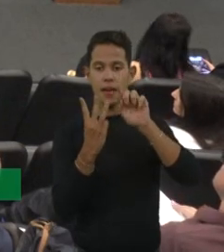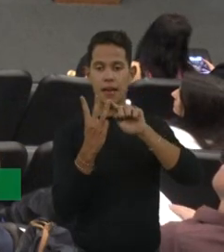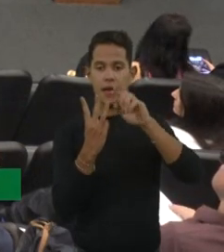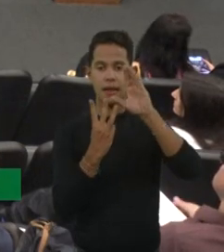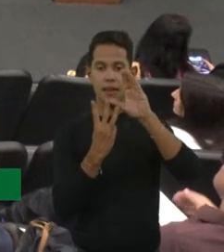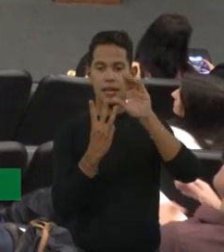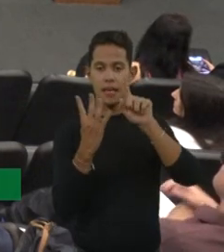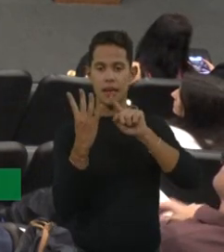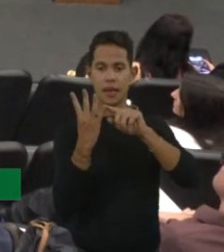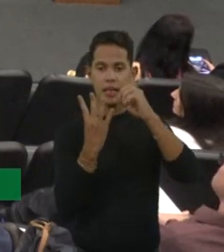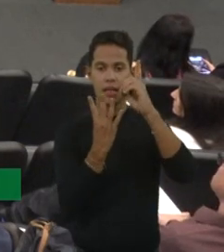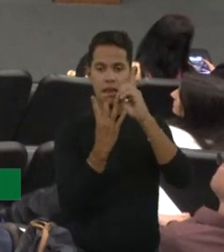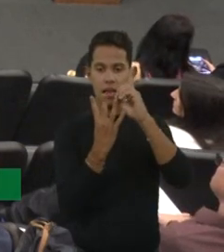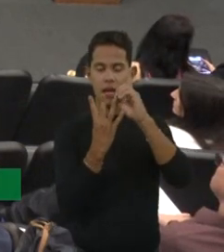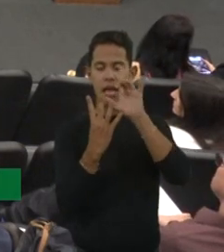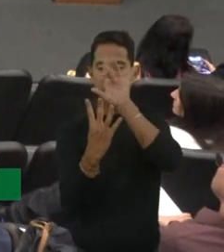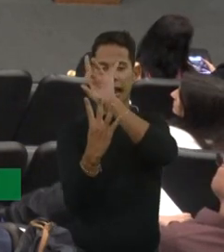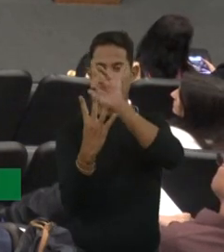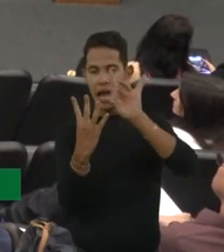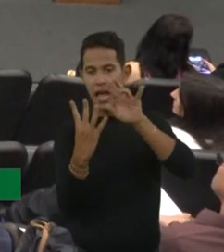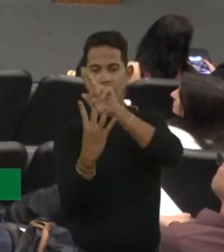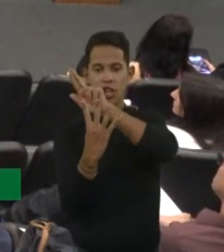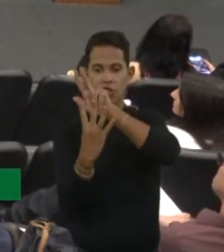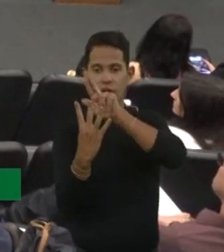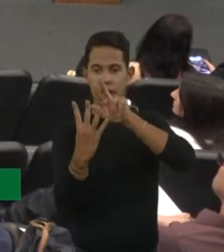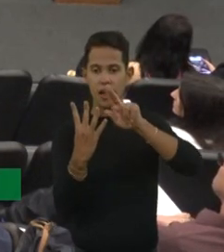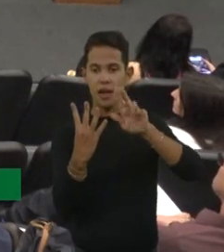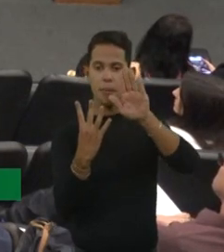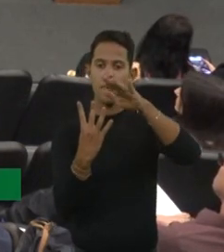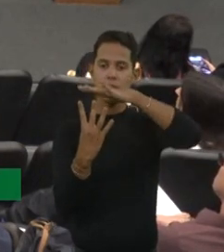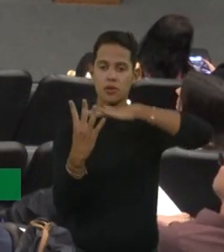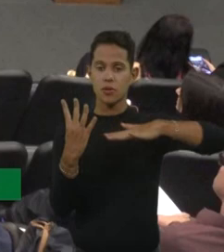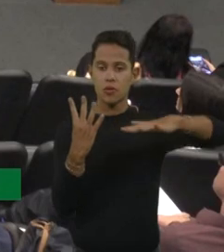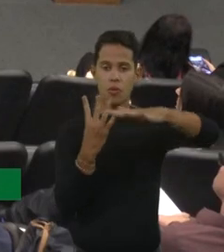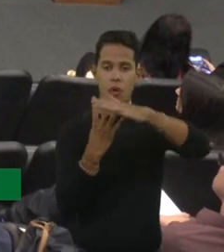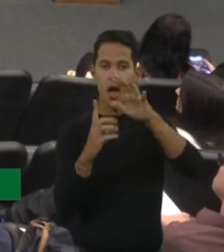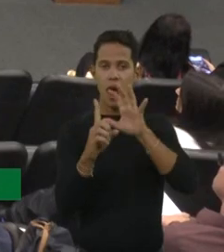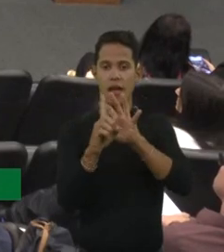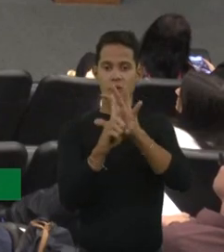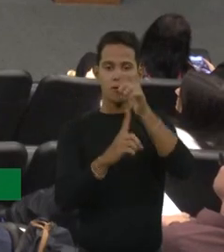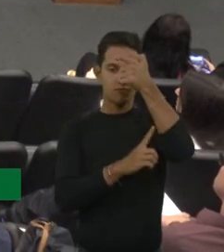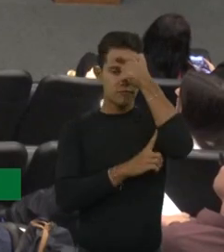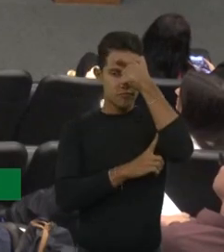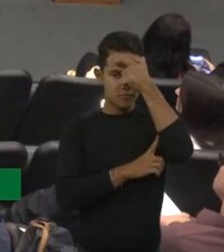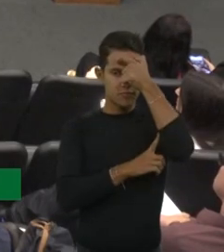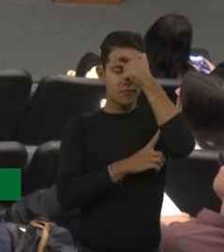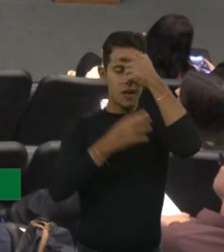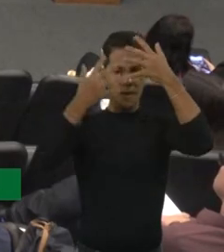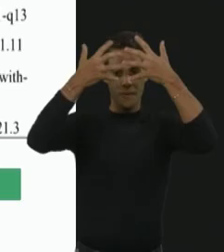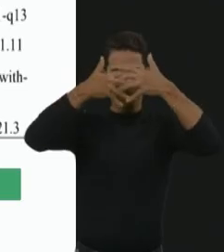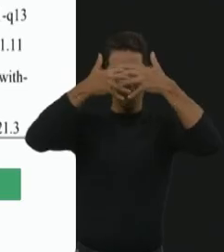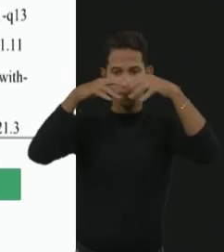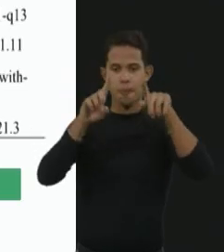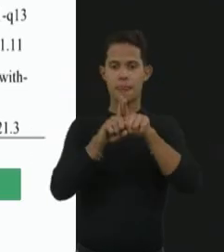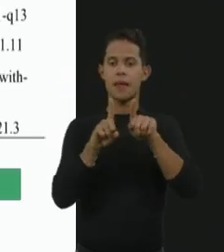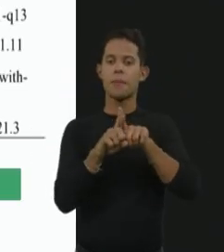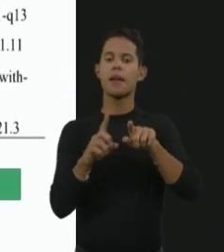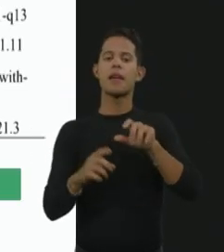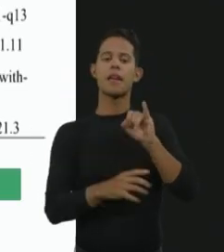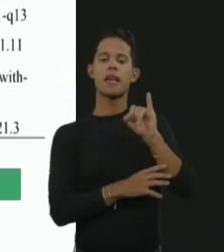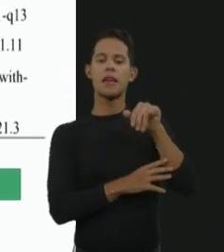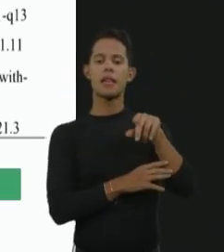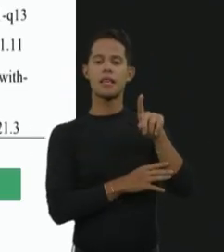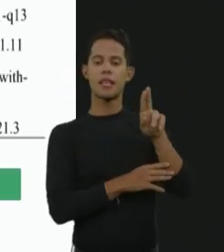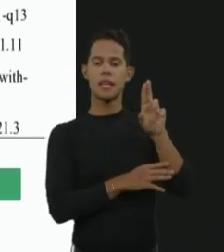mas o Sanfilippo todos têm comprometimento neurológico. A gente vai ver um pouquinho melhor depois de cada um. A gente tem a síndrome de Mórnico, que é a mais